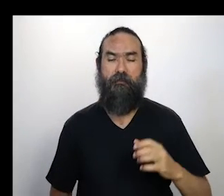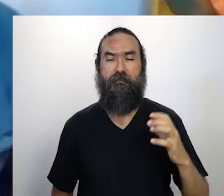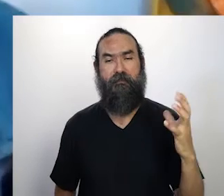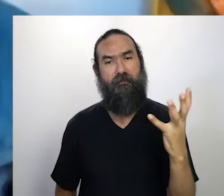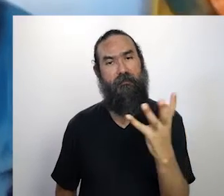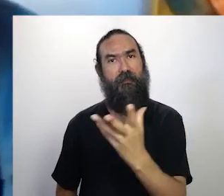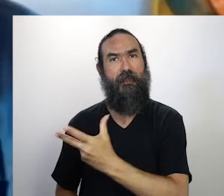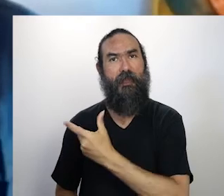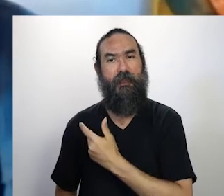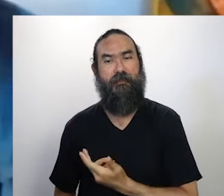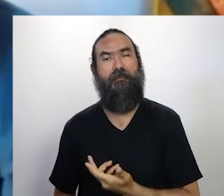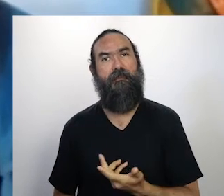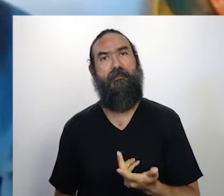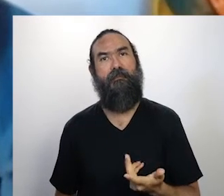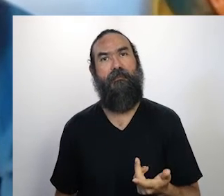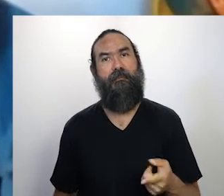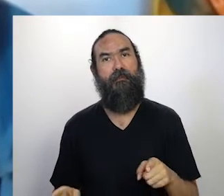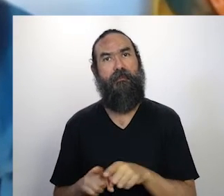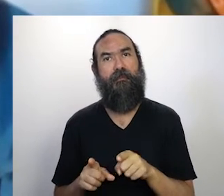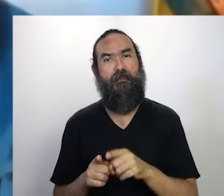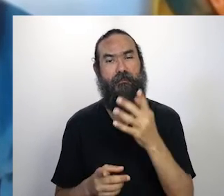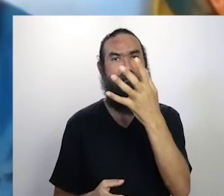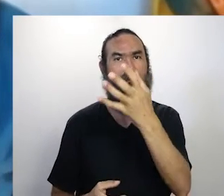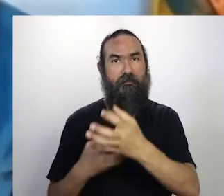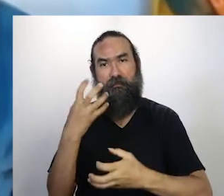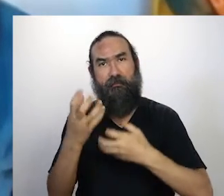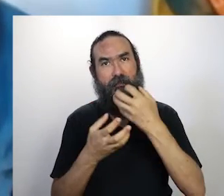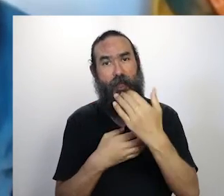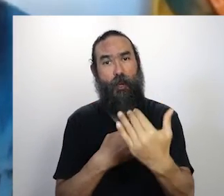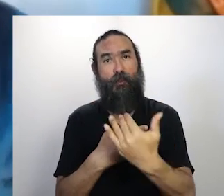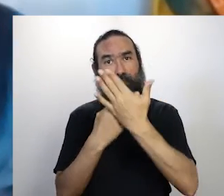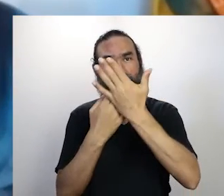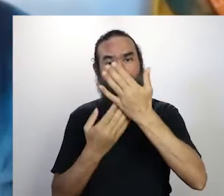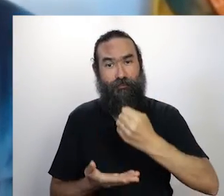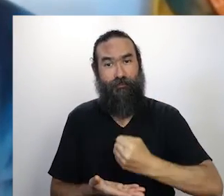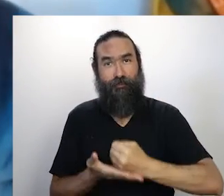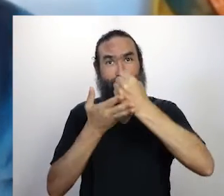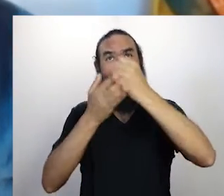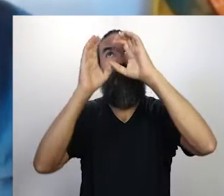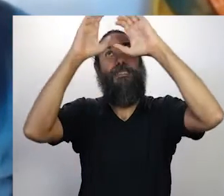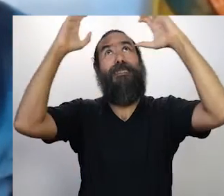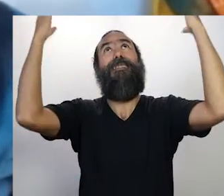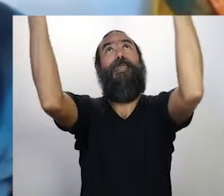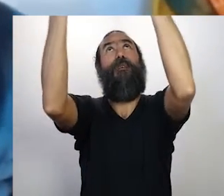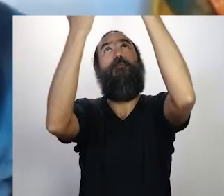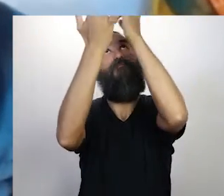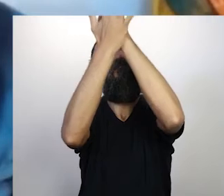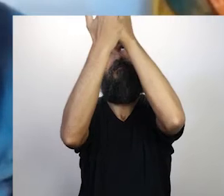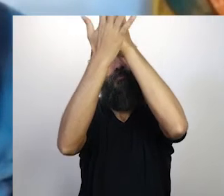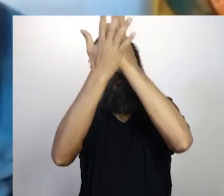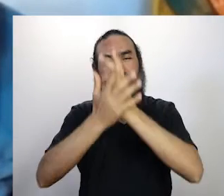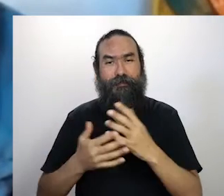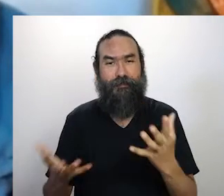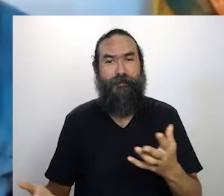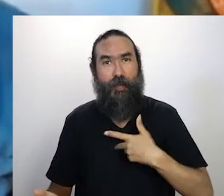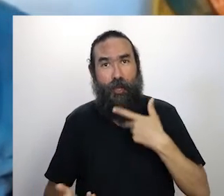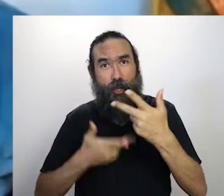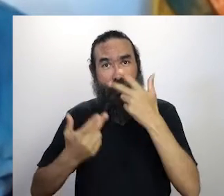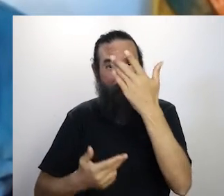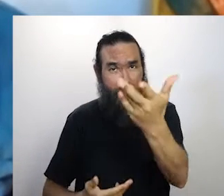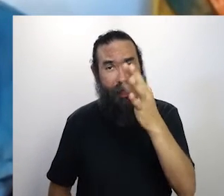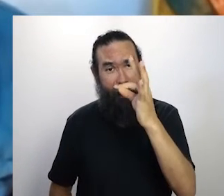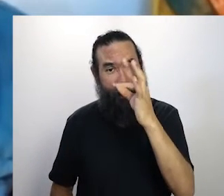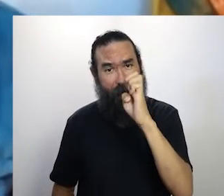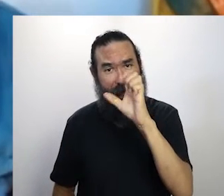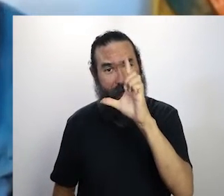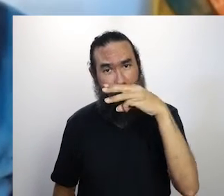Maravilhas! Também cantando, ajudando a gente a sustentar esse céu, já falei dela aqui agora, mas Thelma